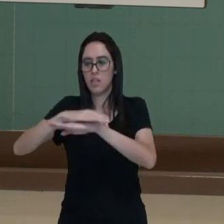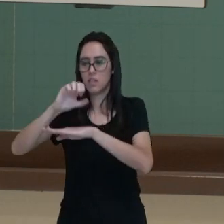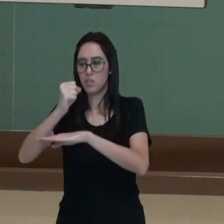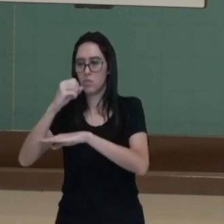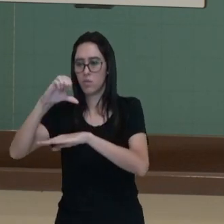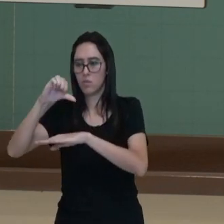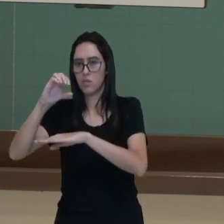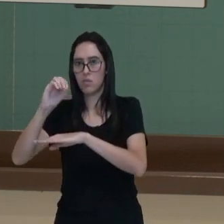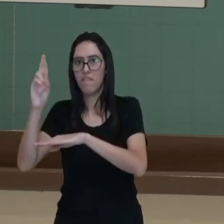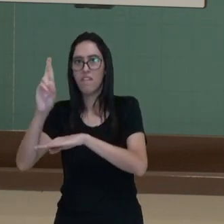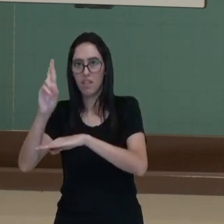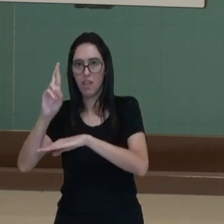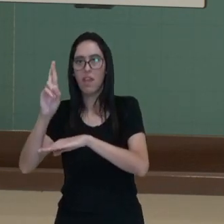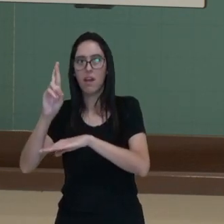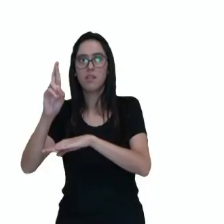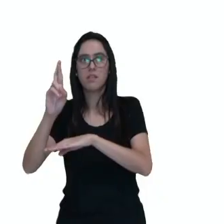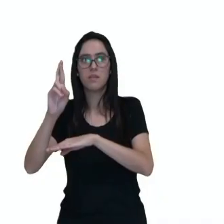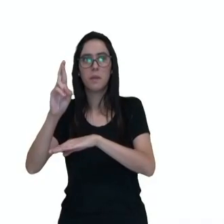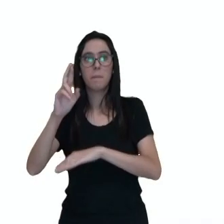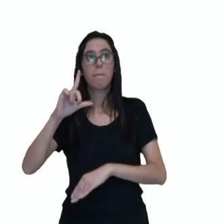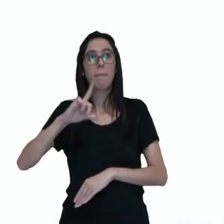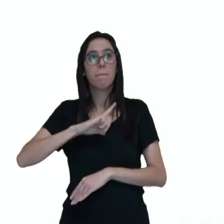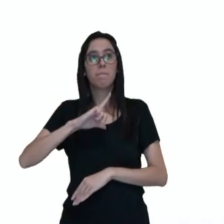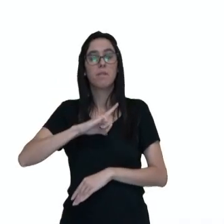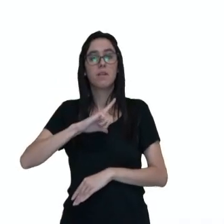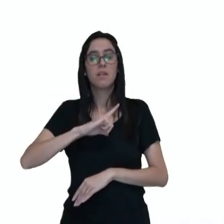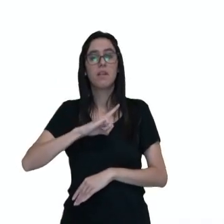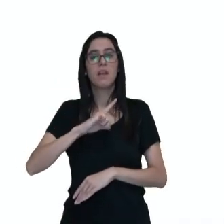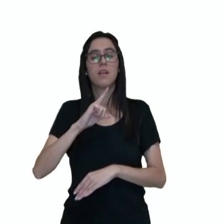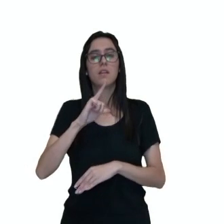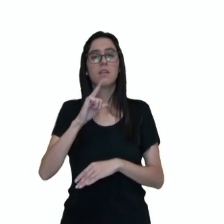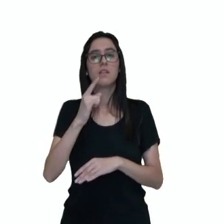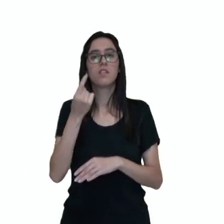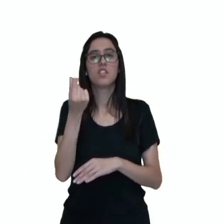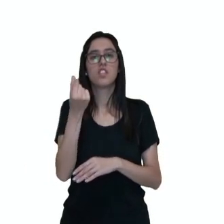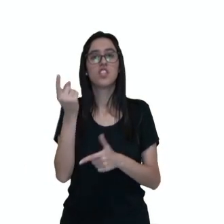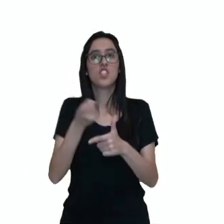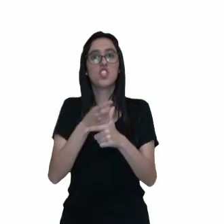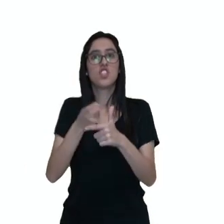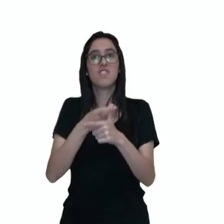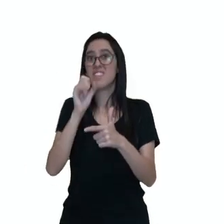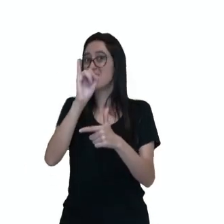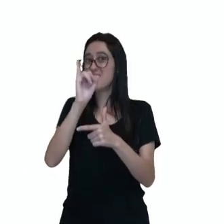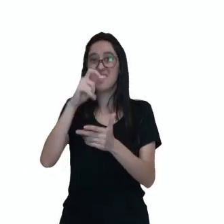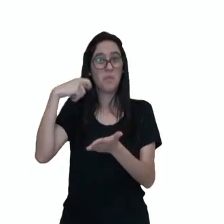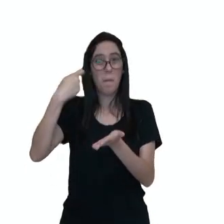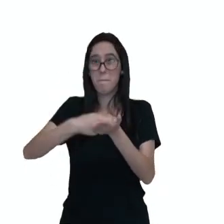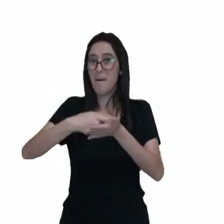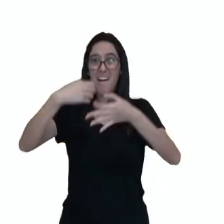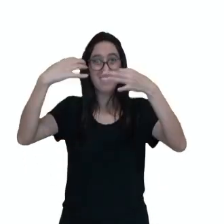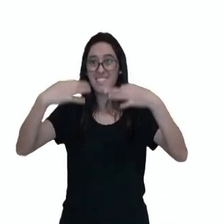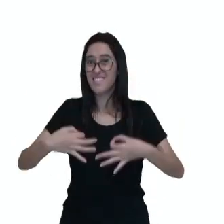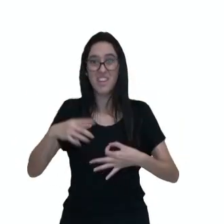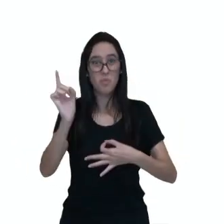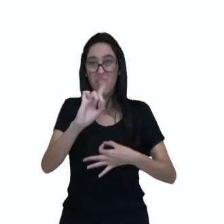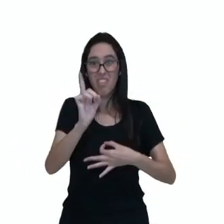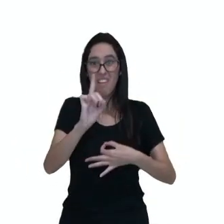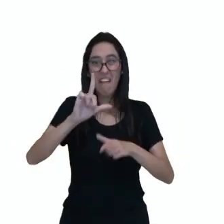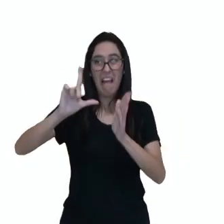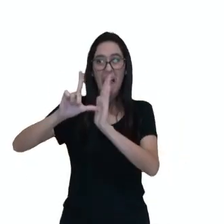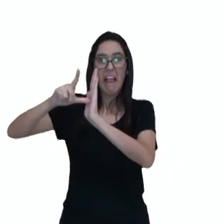tem, o valor da dívida para outro mês R$ 242,50. E se ela não pagar em dia, vai ter um juro de R$ 24